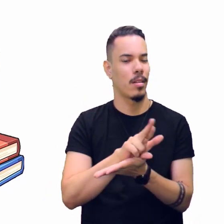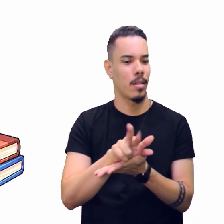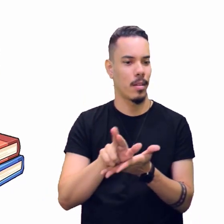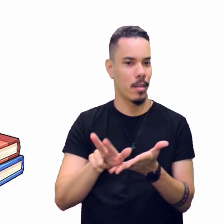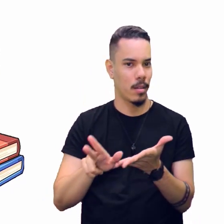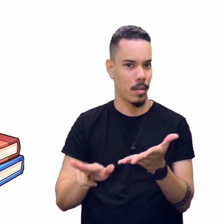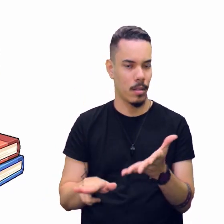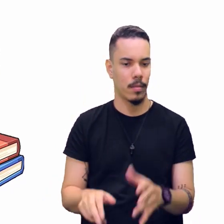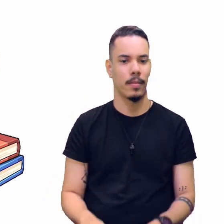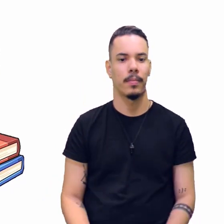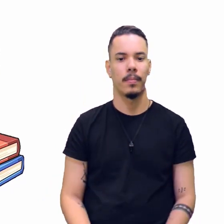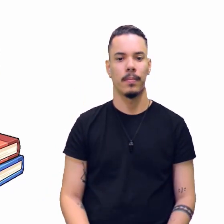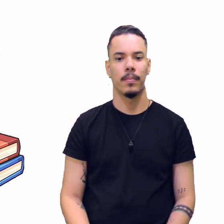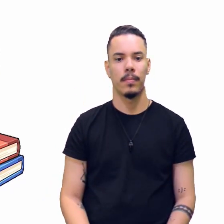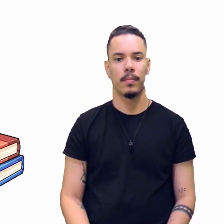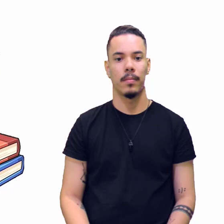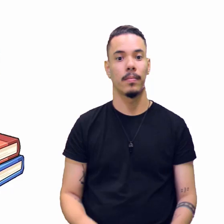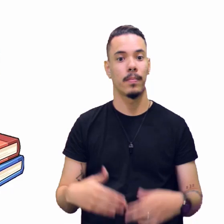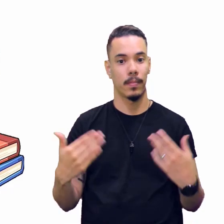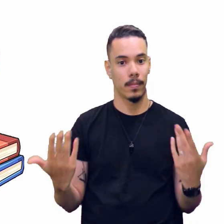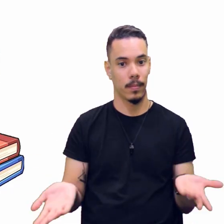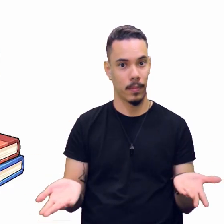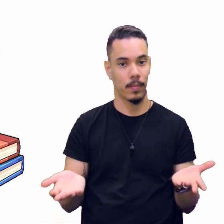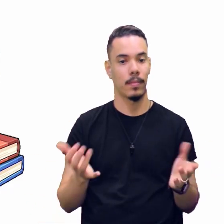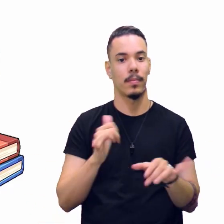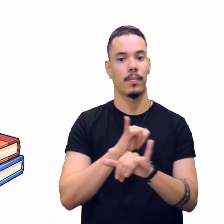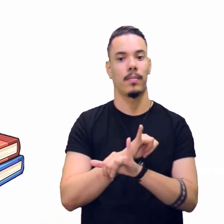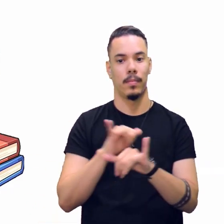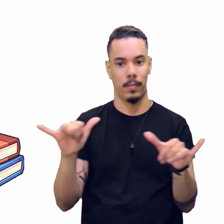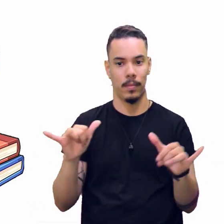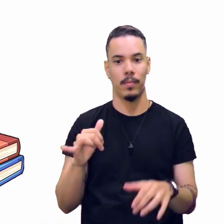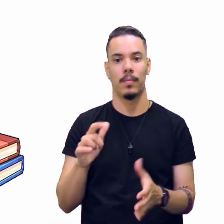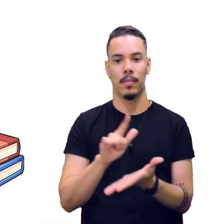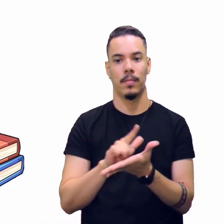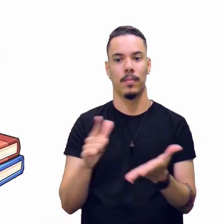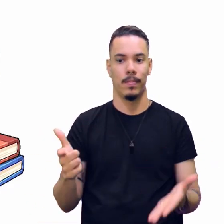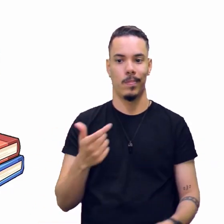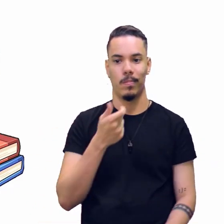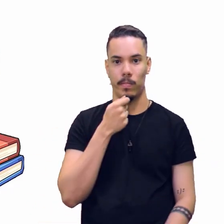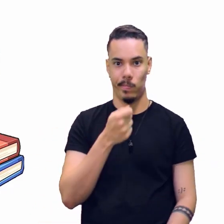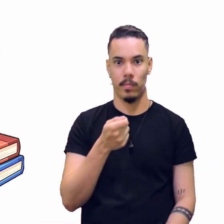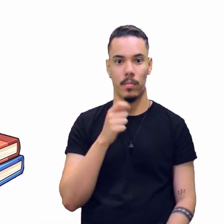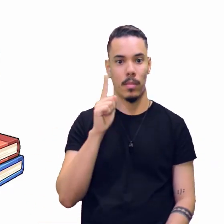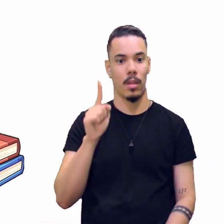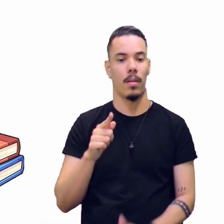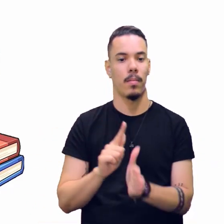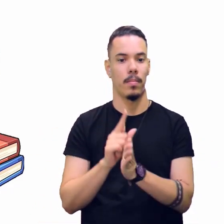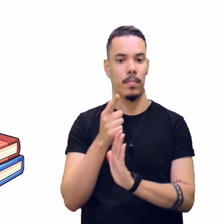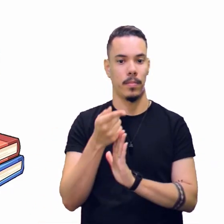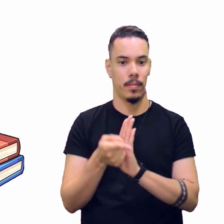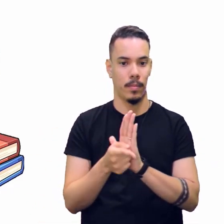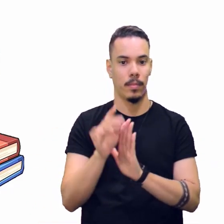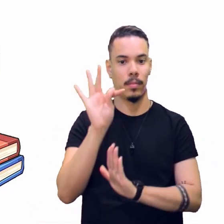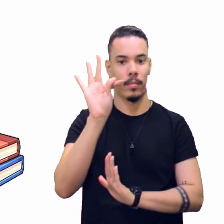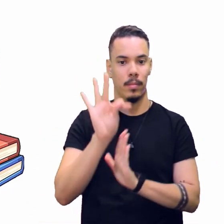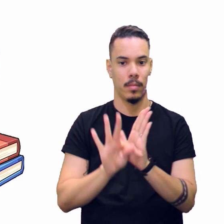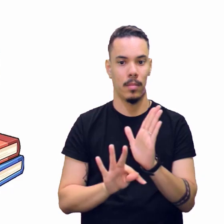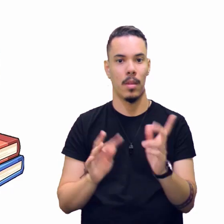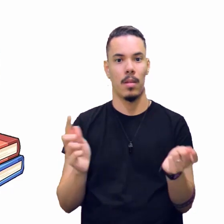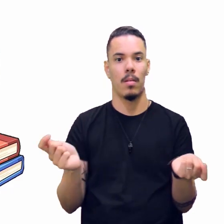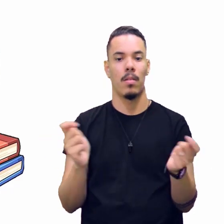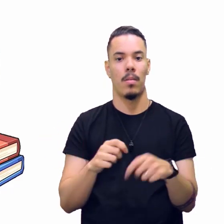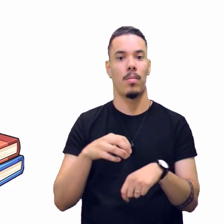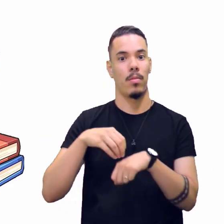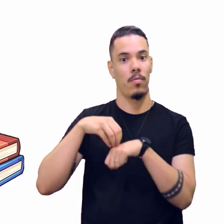né? Então, como notícia, a reportagem é um gênero textual de